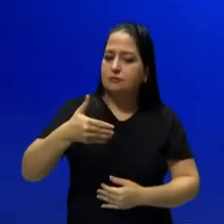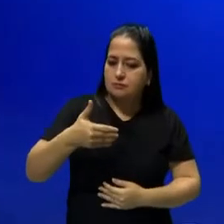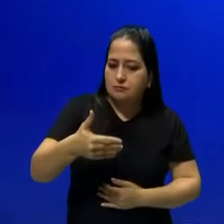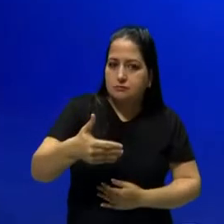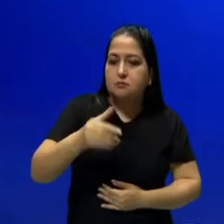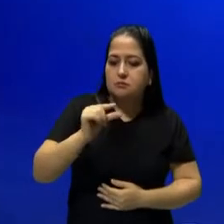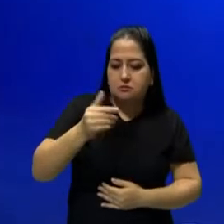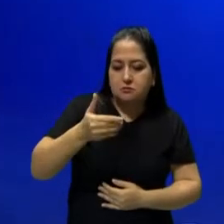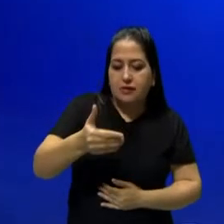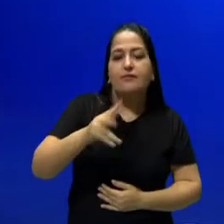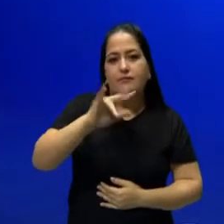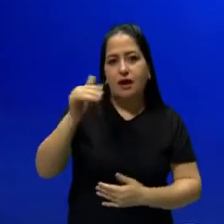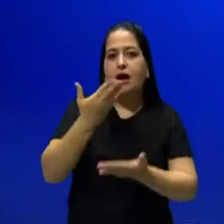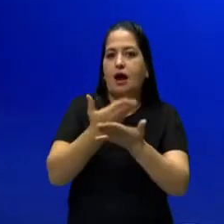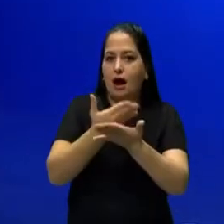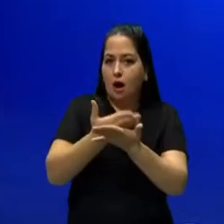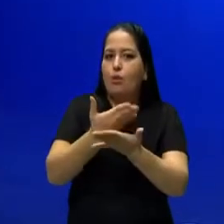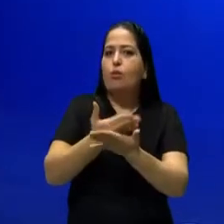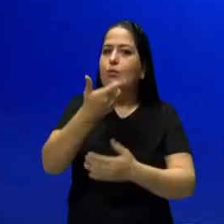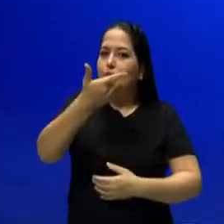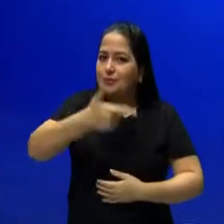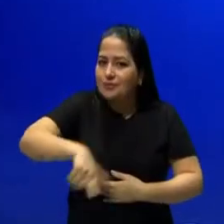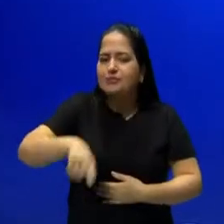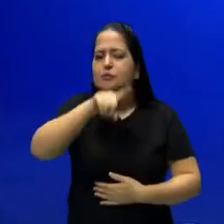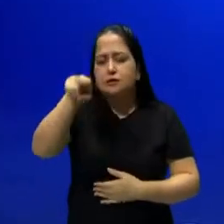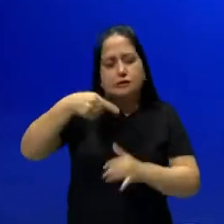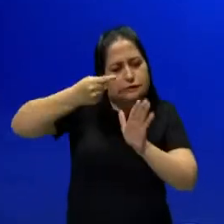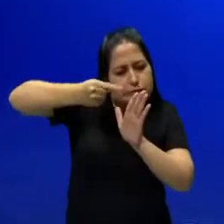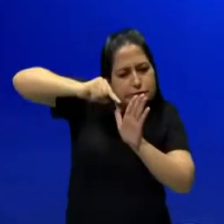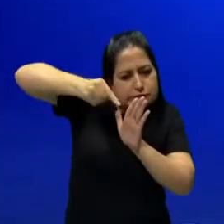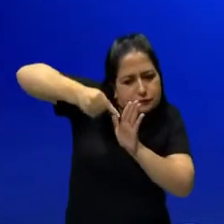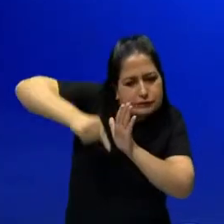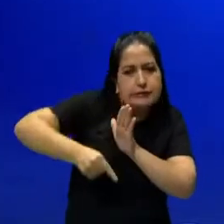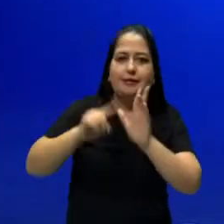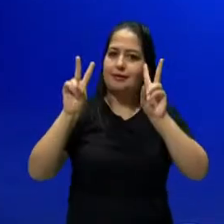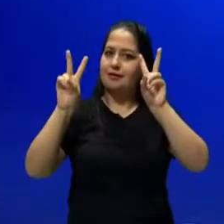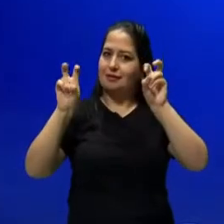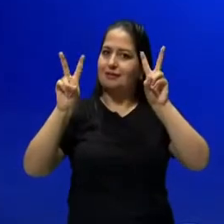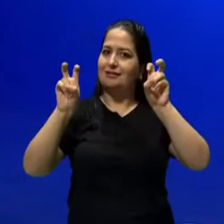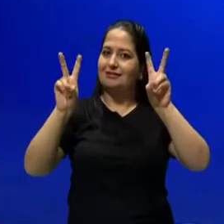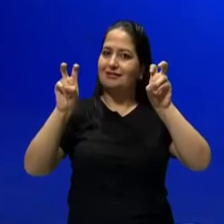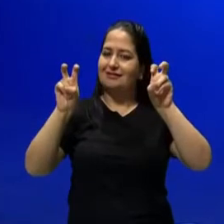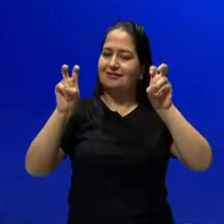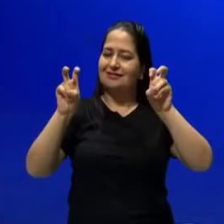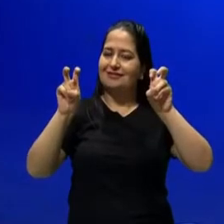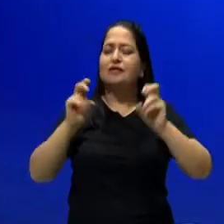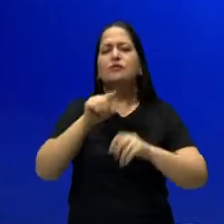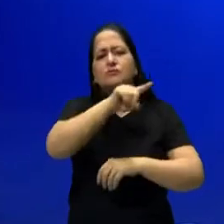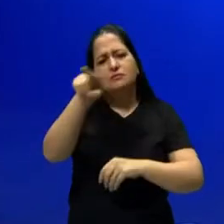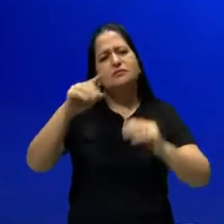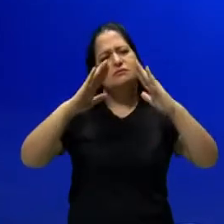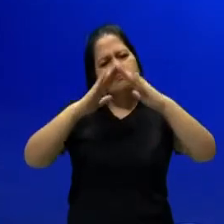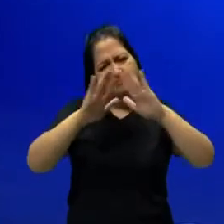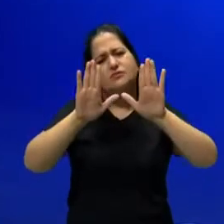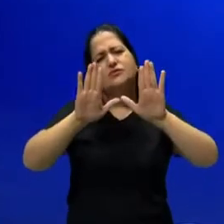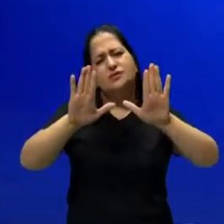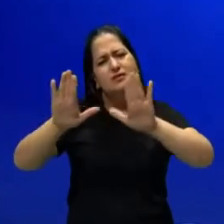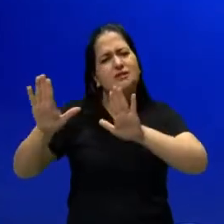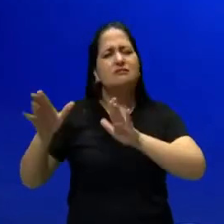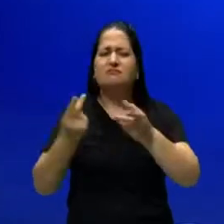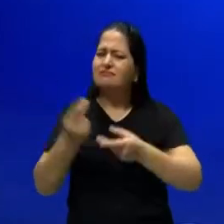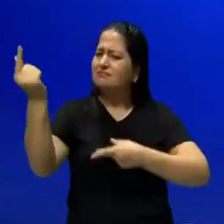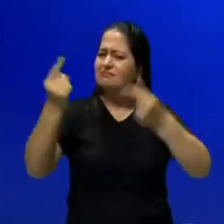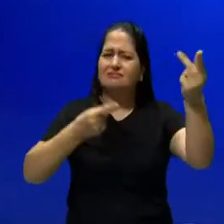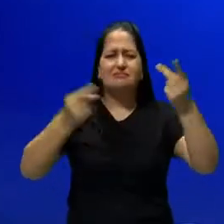esse bimestre, se Deus quiser, para a gente aprofundar nesse tema. Fique em casa, não saia de casa,